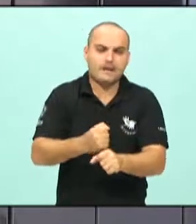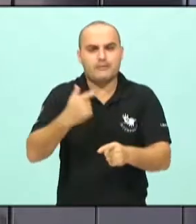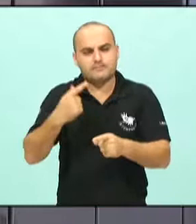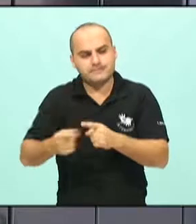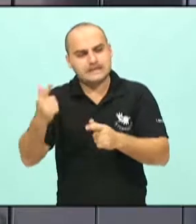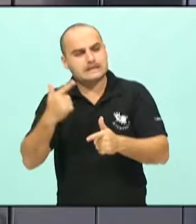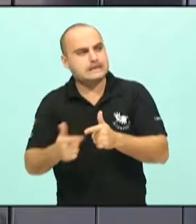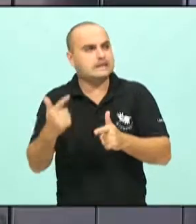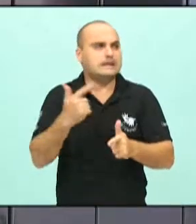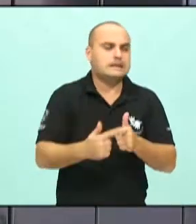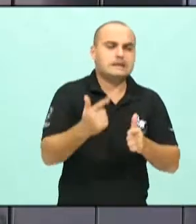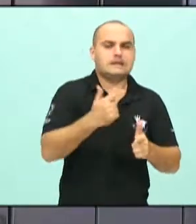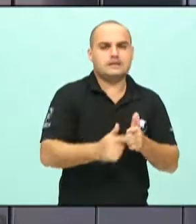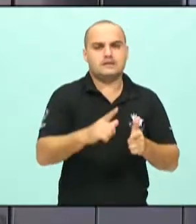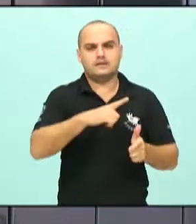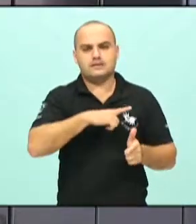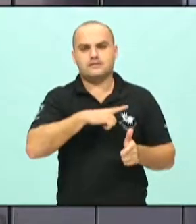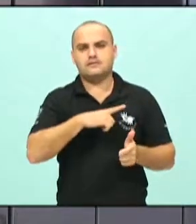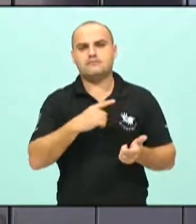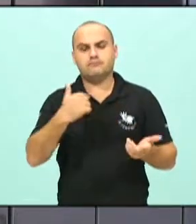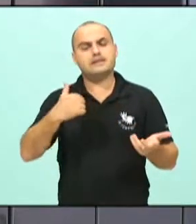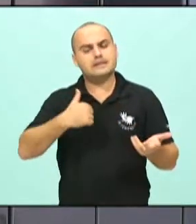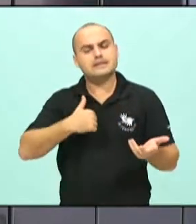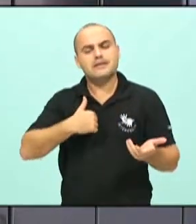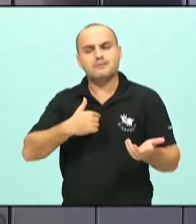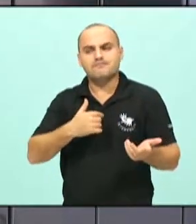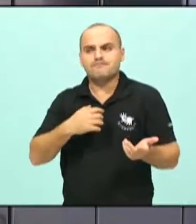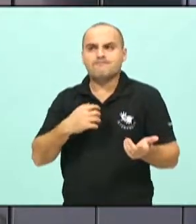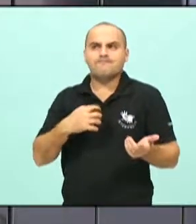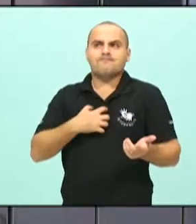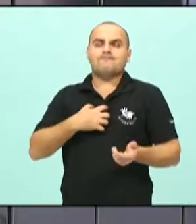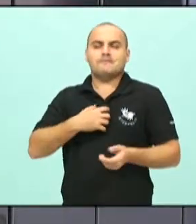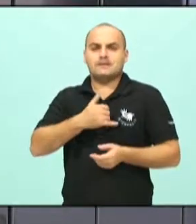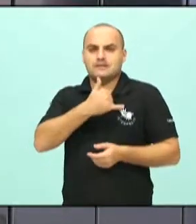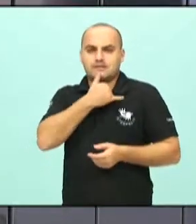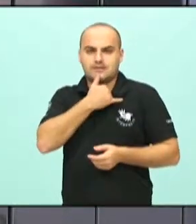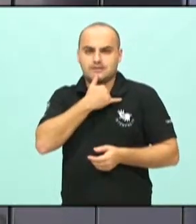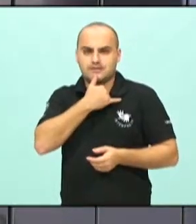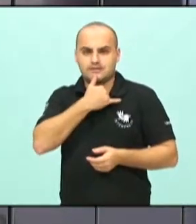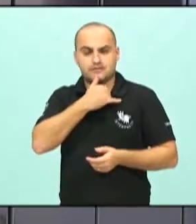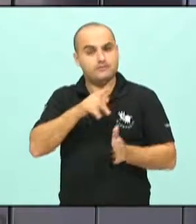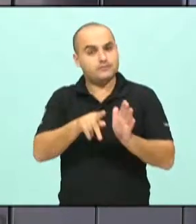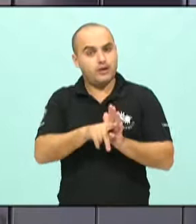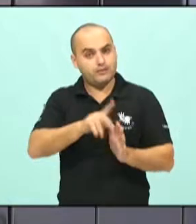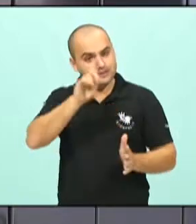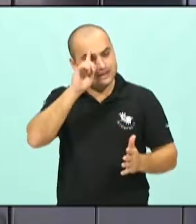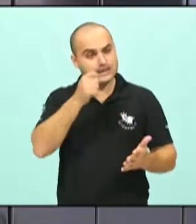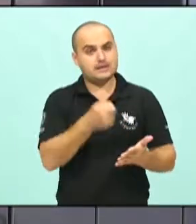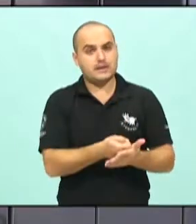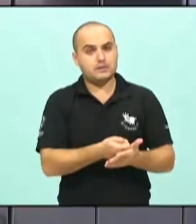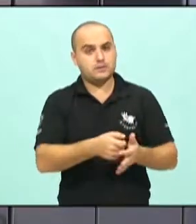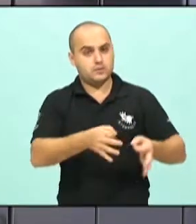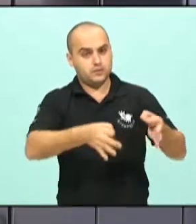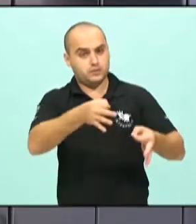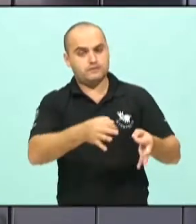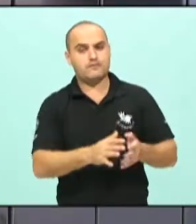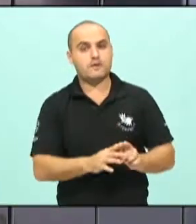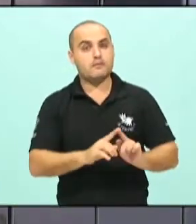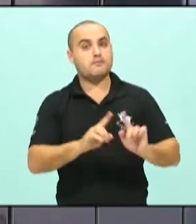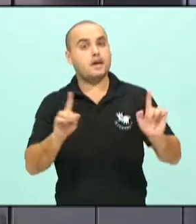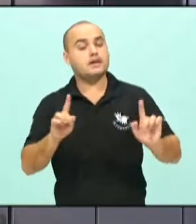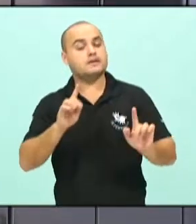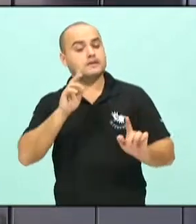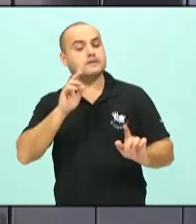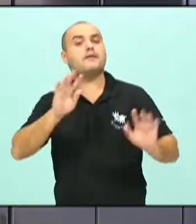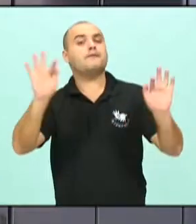recentemente triste, mas com as últimas decisões judiciais, mas também feliz pela mudança que o